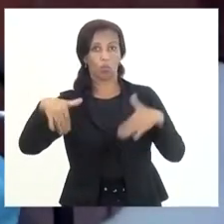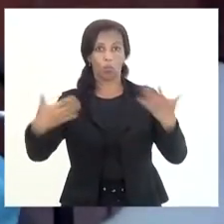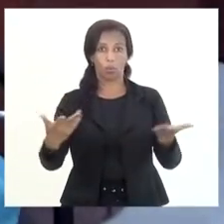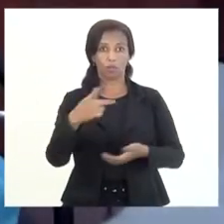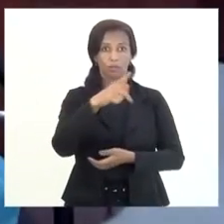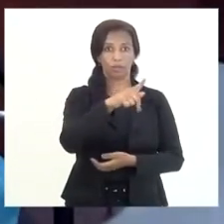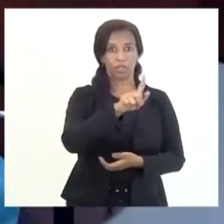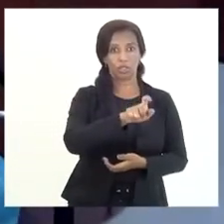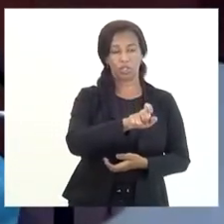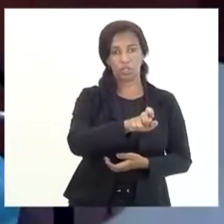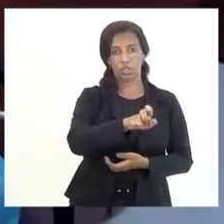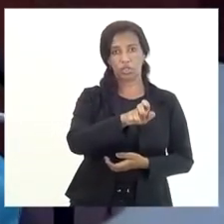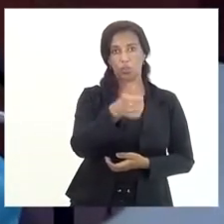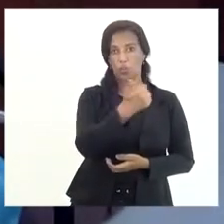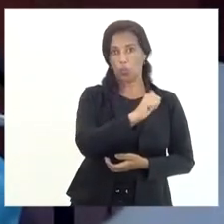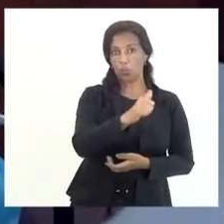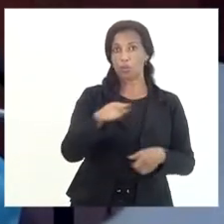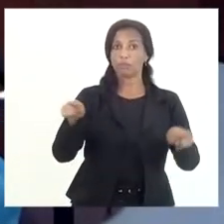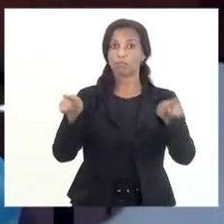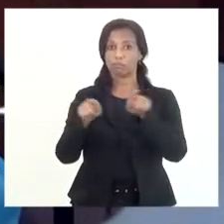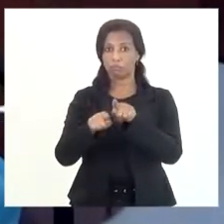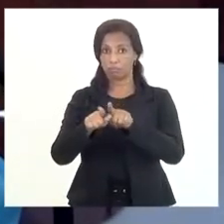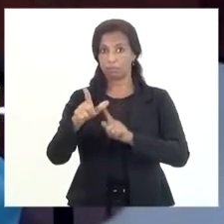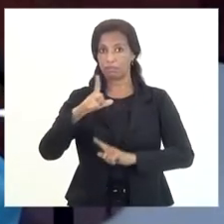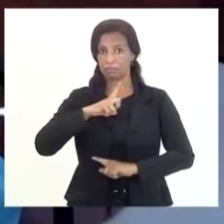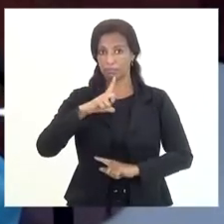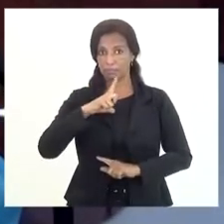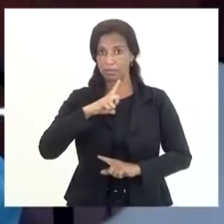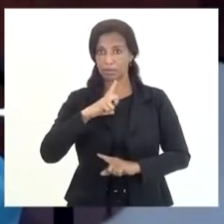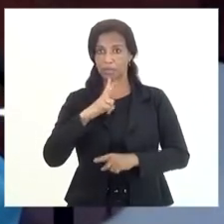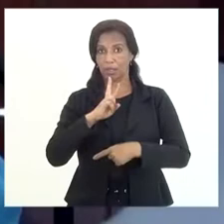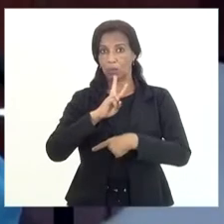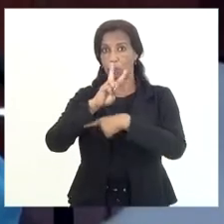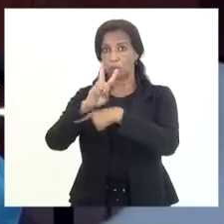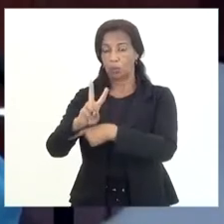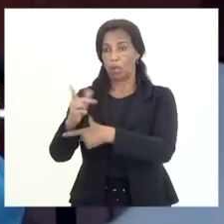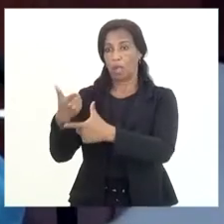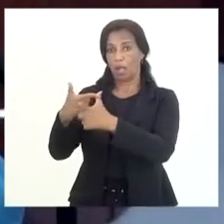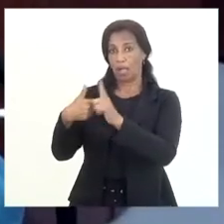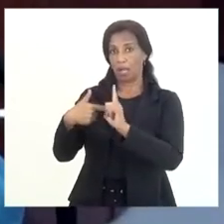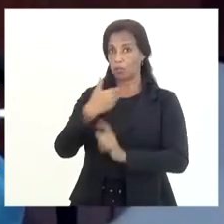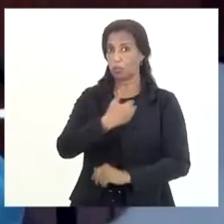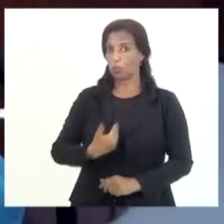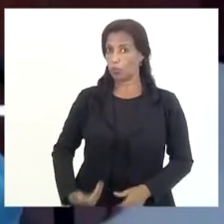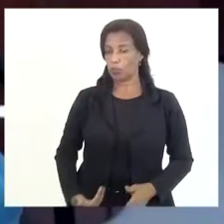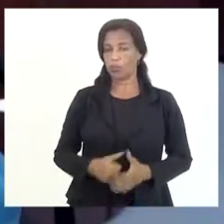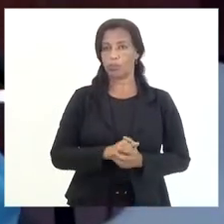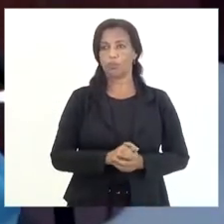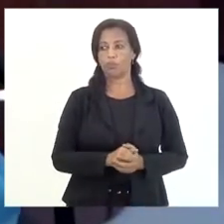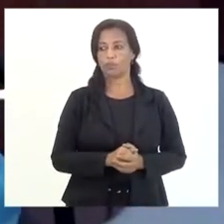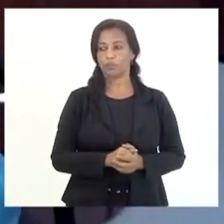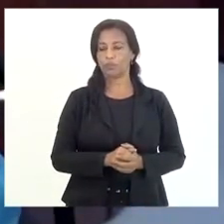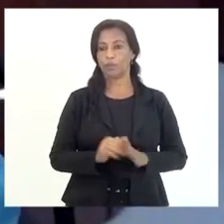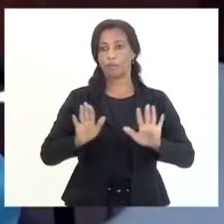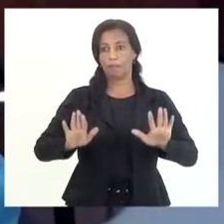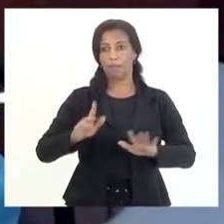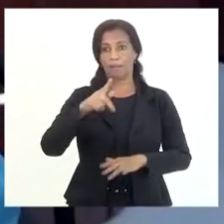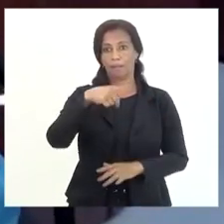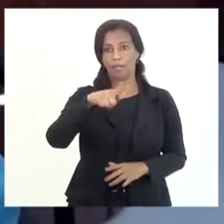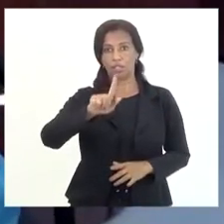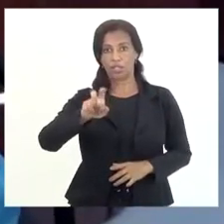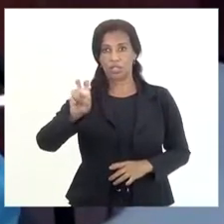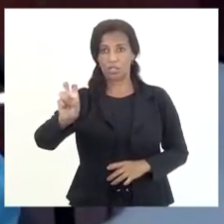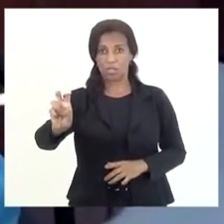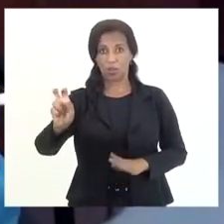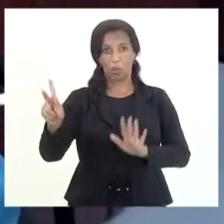também têm por função fazer a defesa do crédito público, mas a PG-5 faz